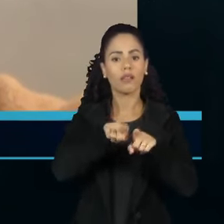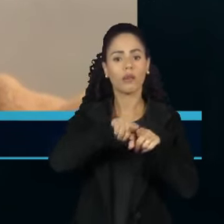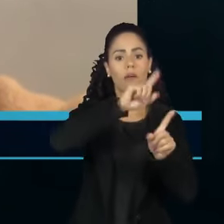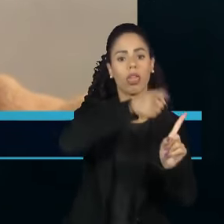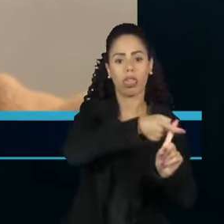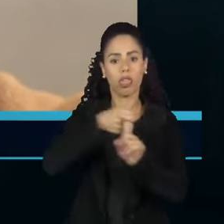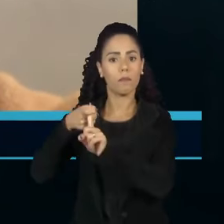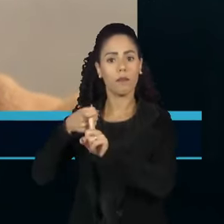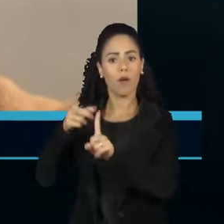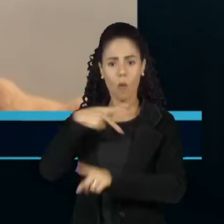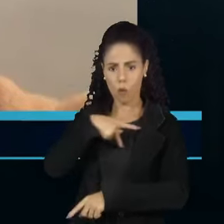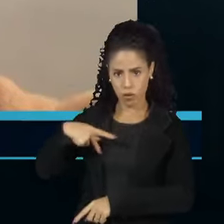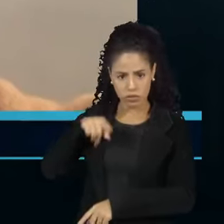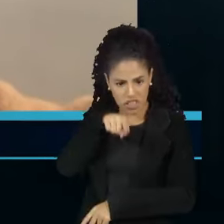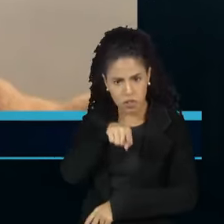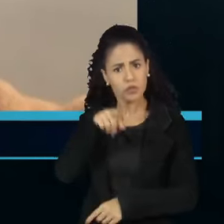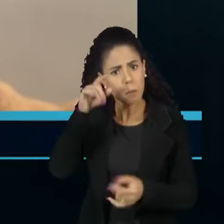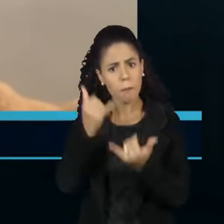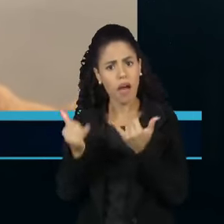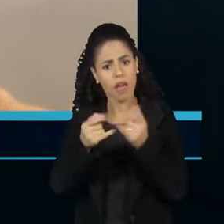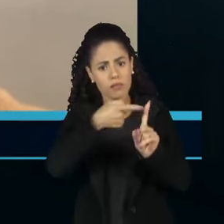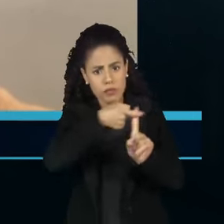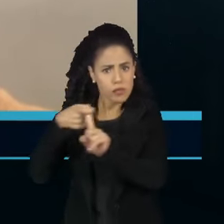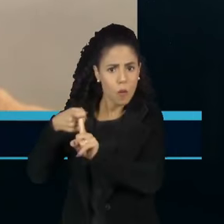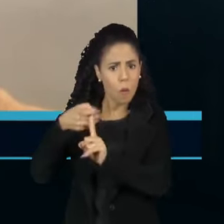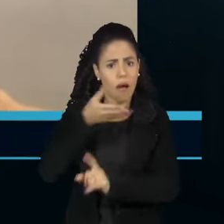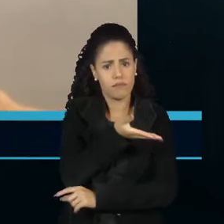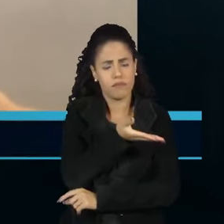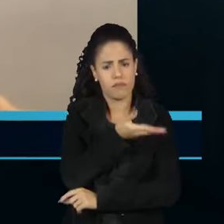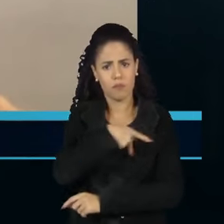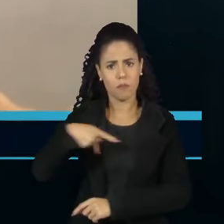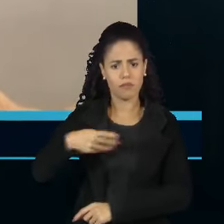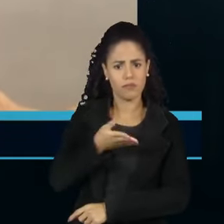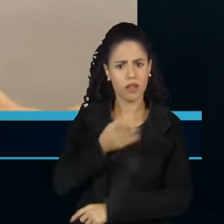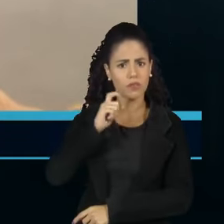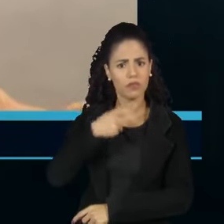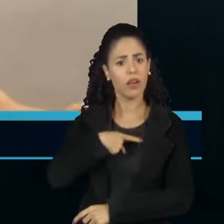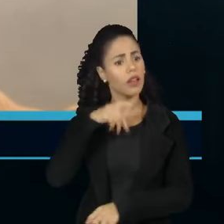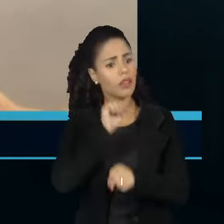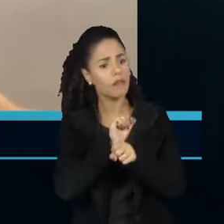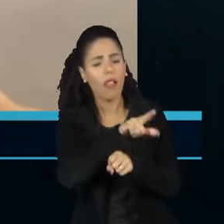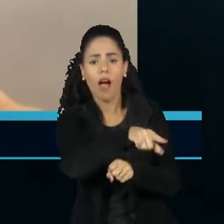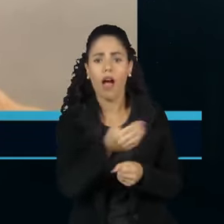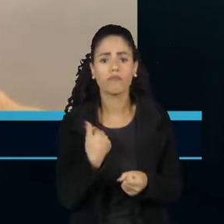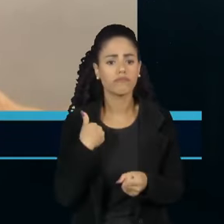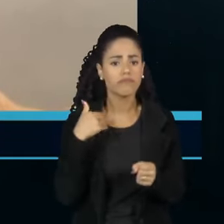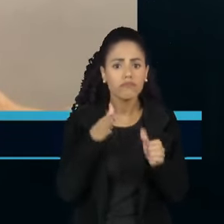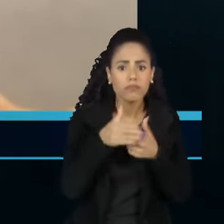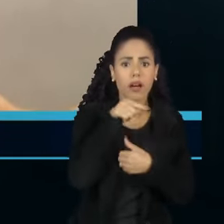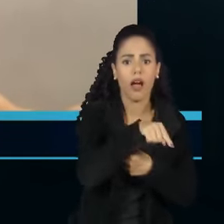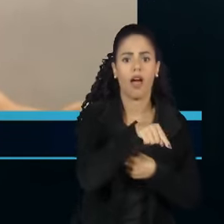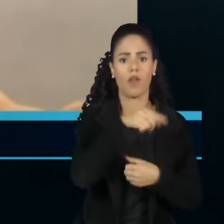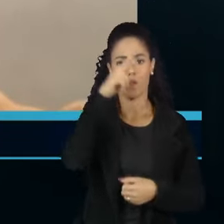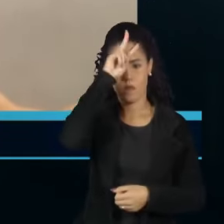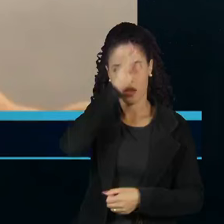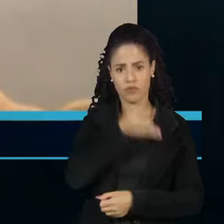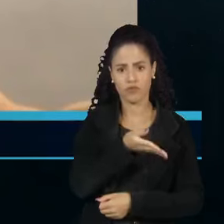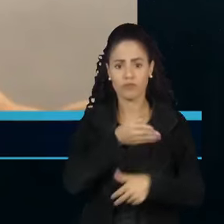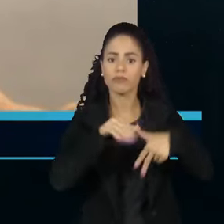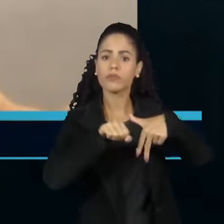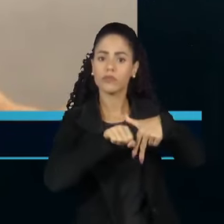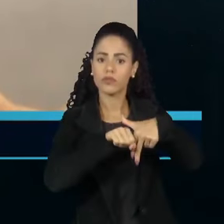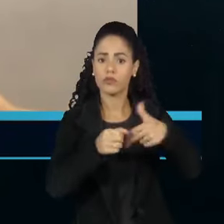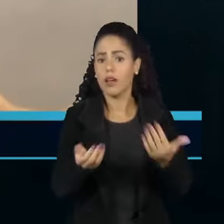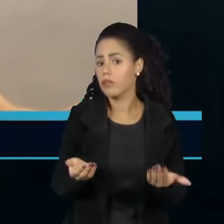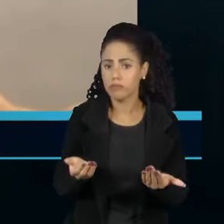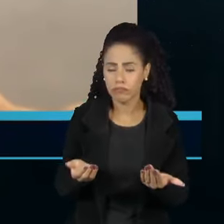-presidente do Equador, que estava asilado no México, na Embaixada do